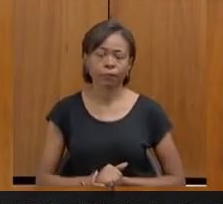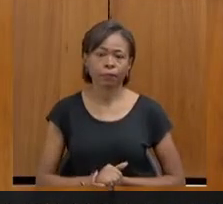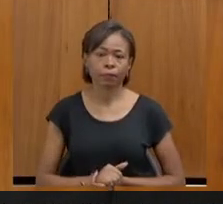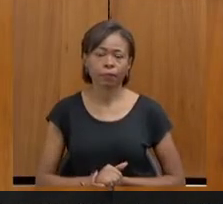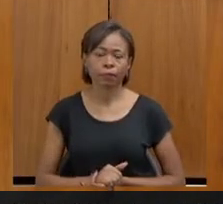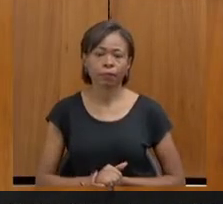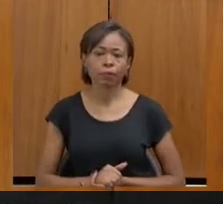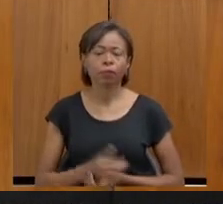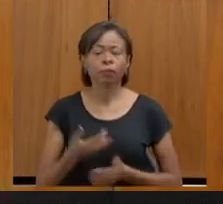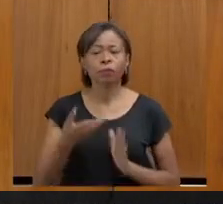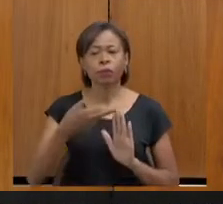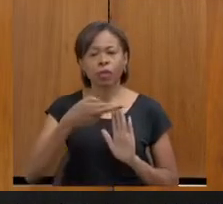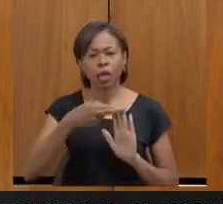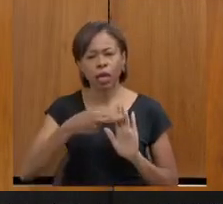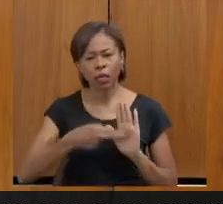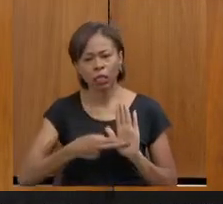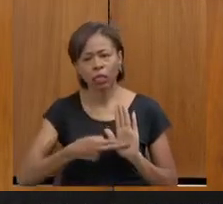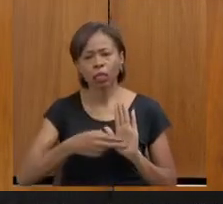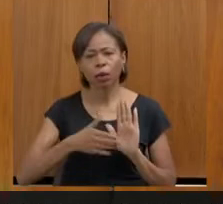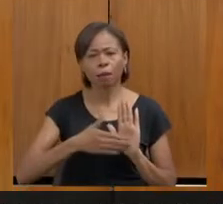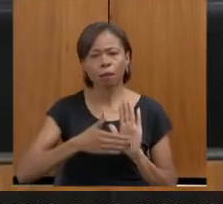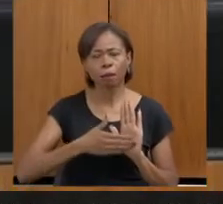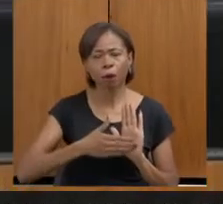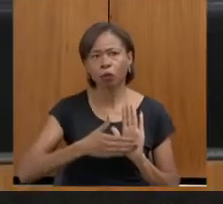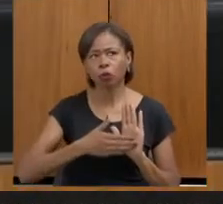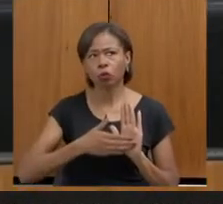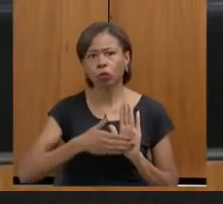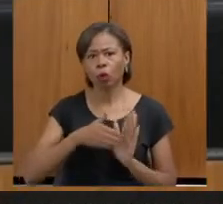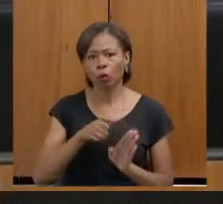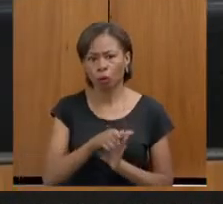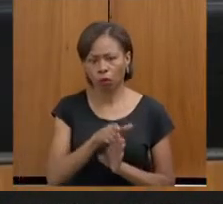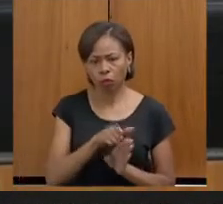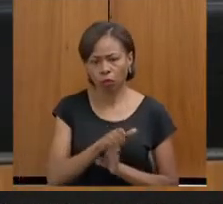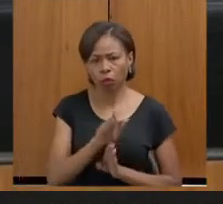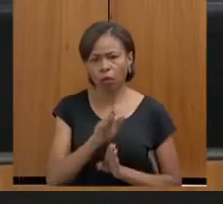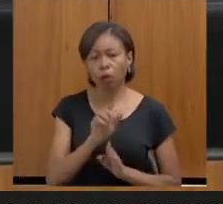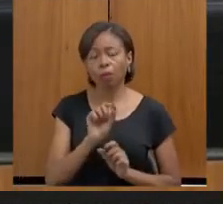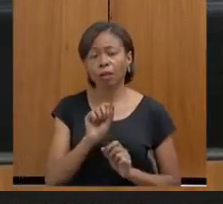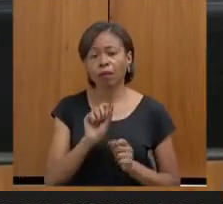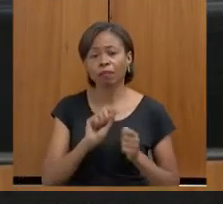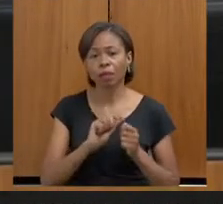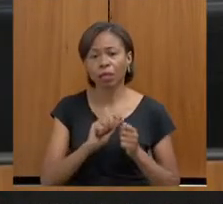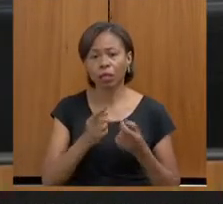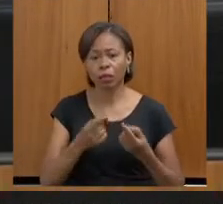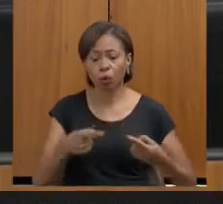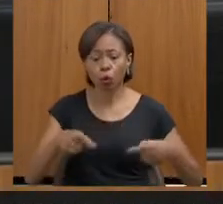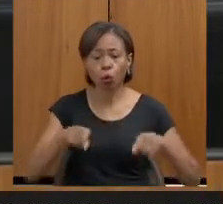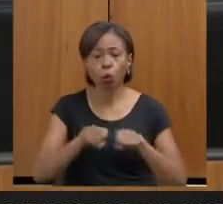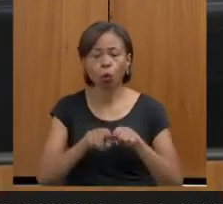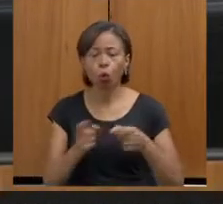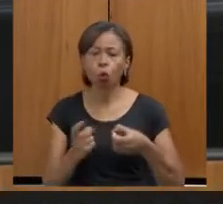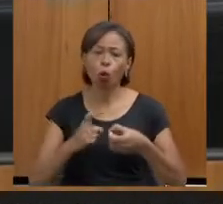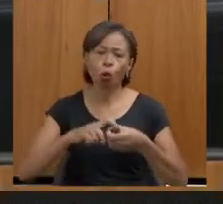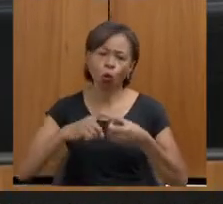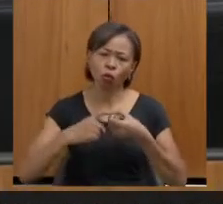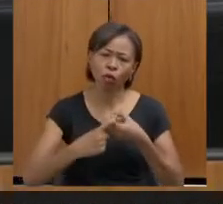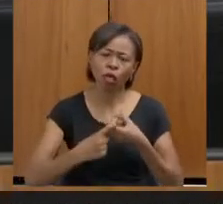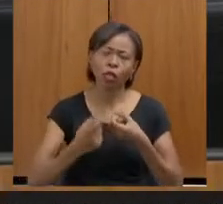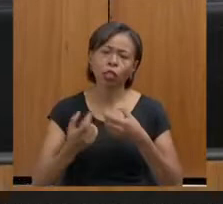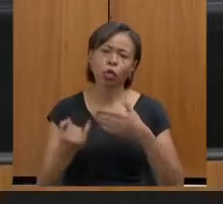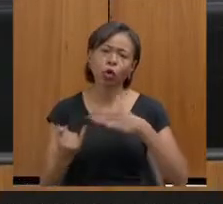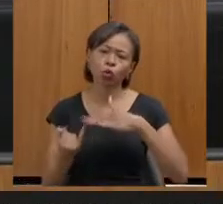Há diretrizes ou protocolos para efetivação de convênios com órgãos, entidades municipais,